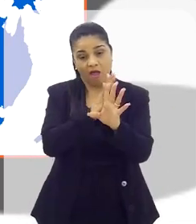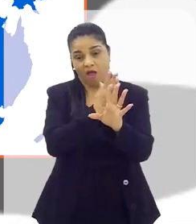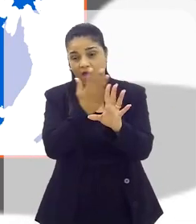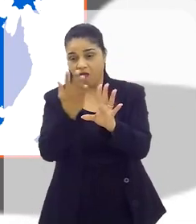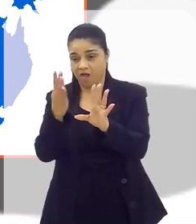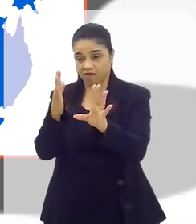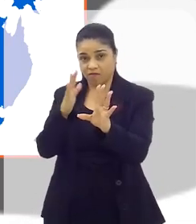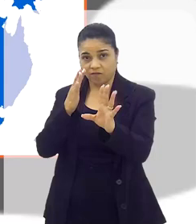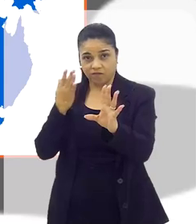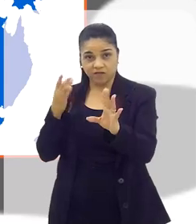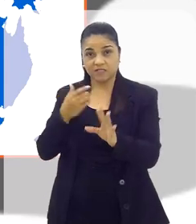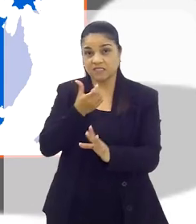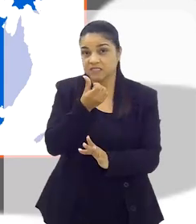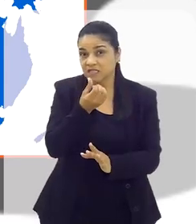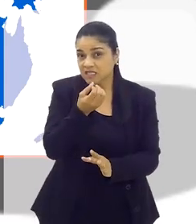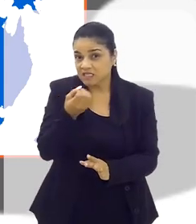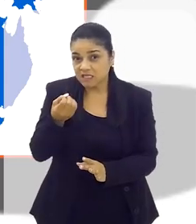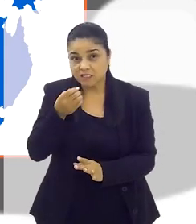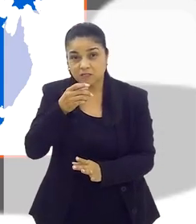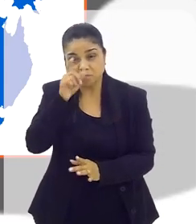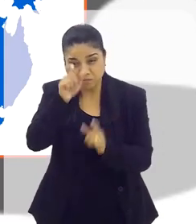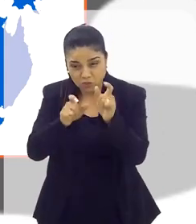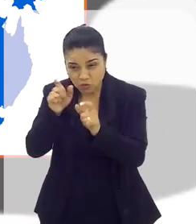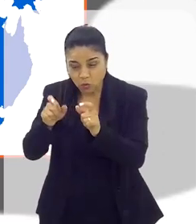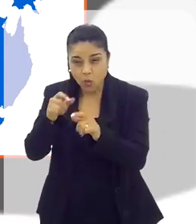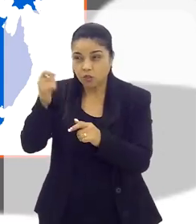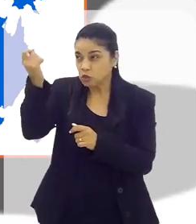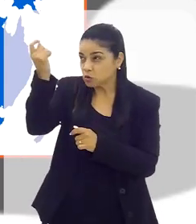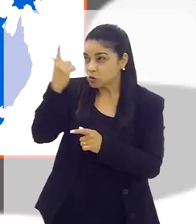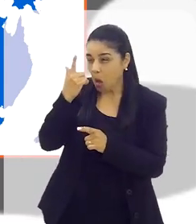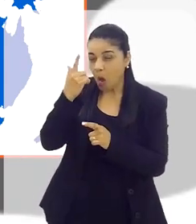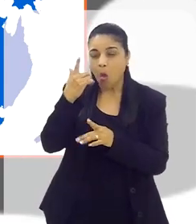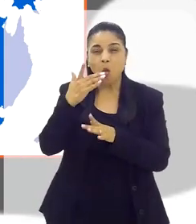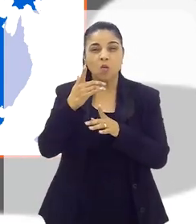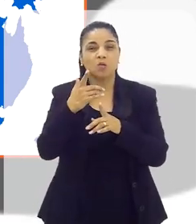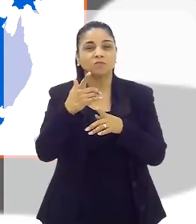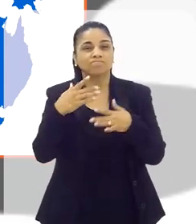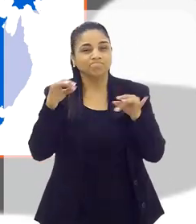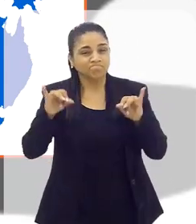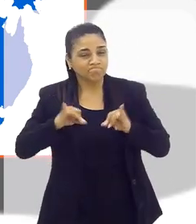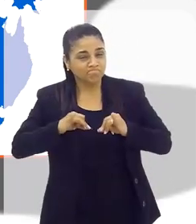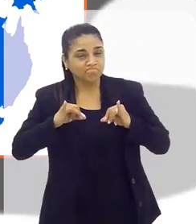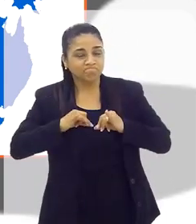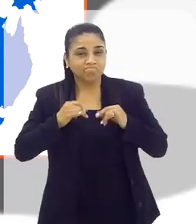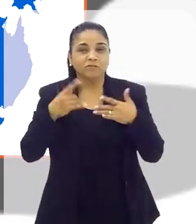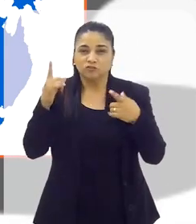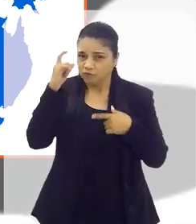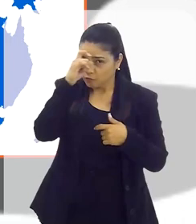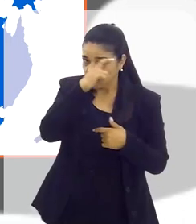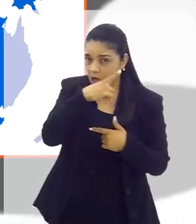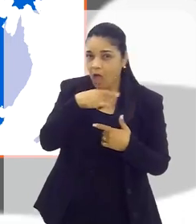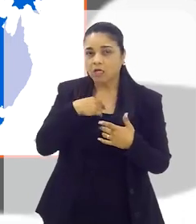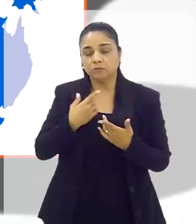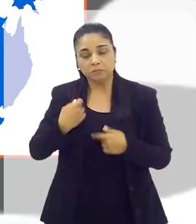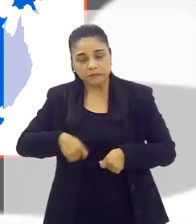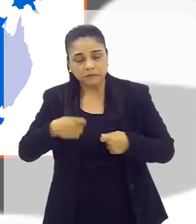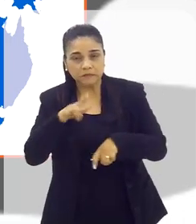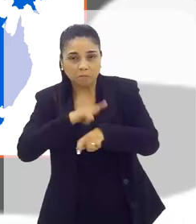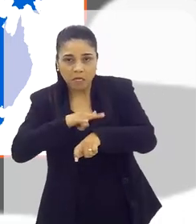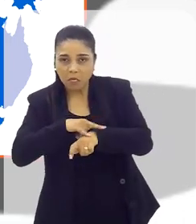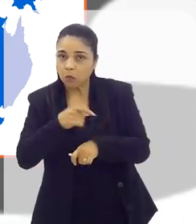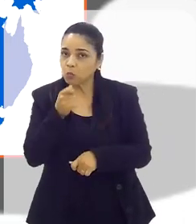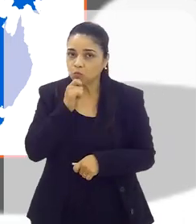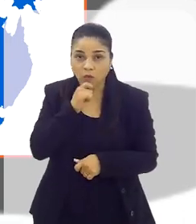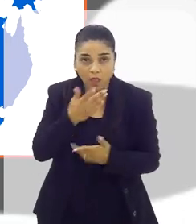tem uma fila, deve ter umas 600 pessoas ali, aguardando no sol, passando por até dificuldades, porque você tem que ir ao